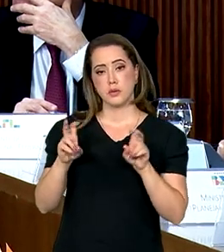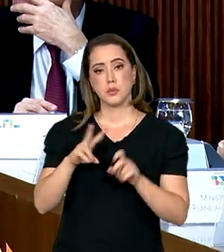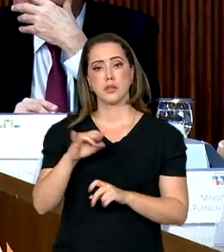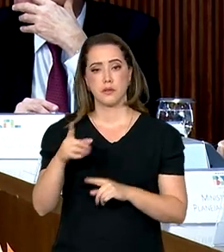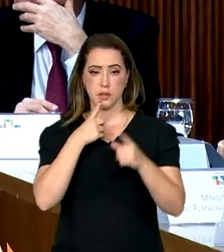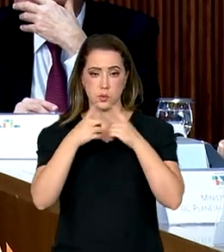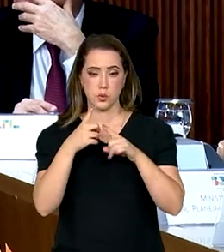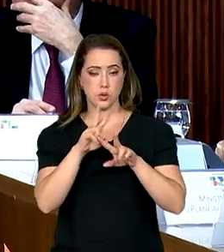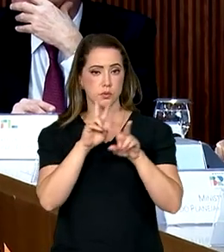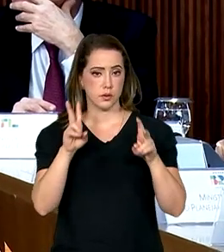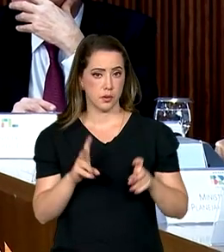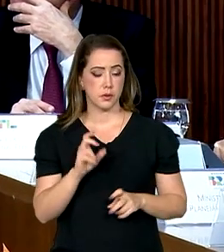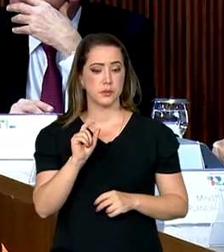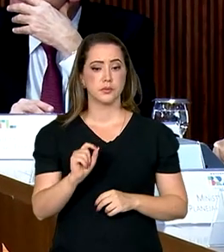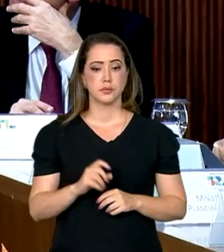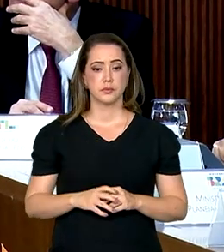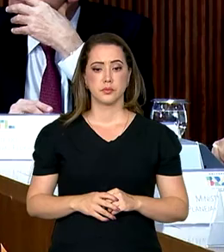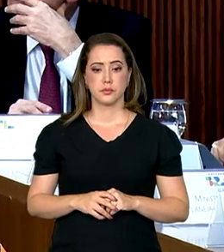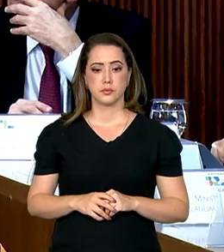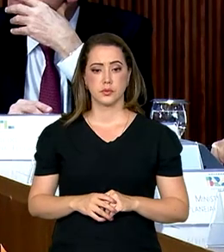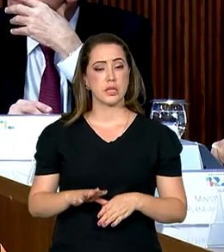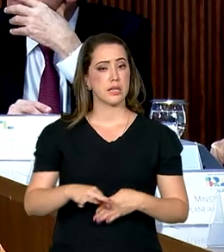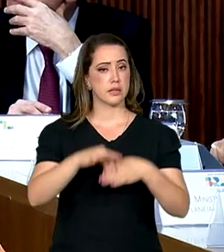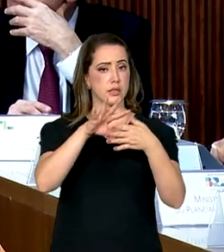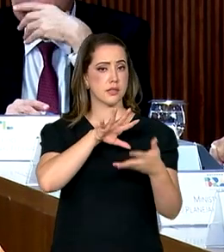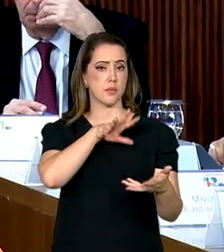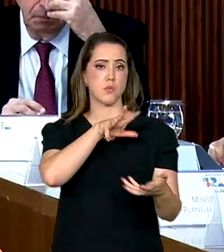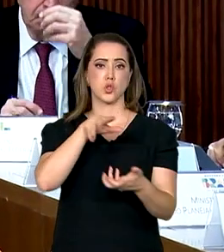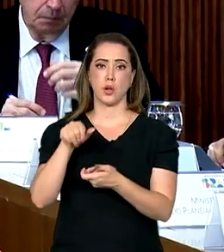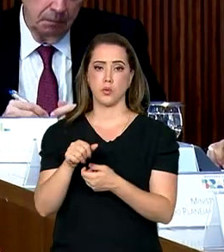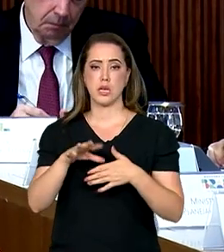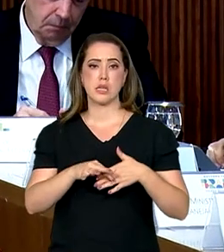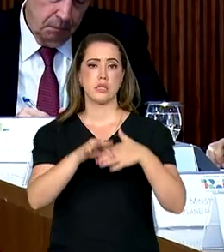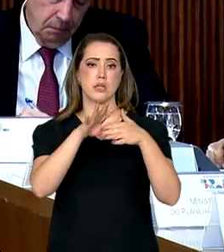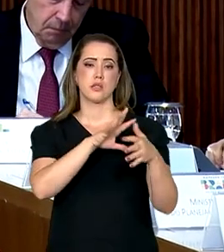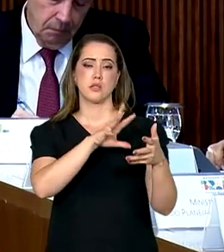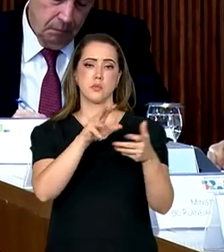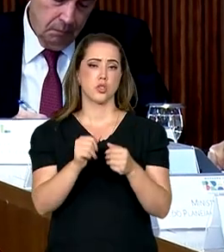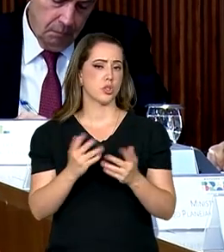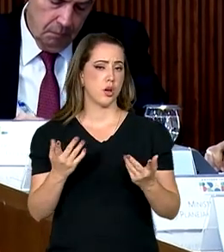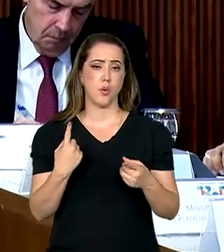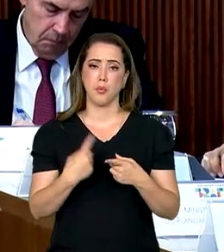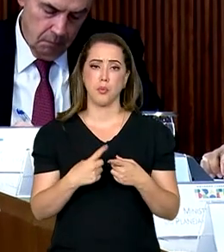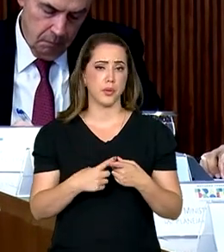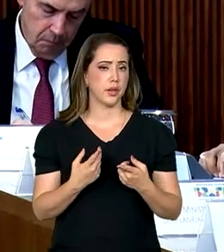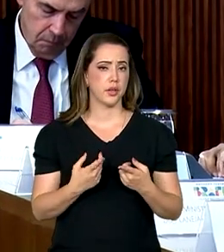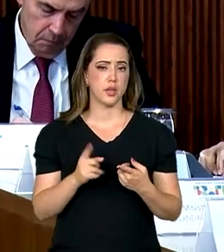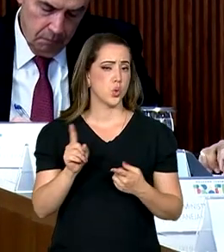da governança mundial. Quer dizer, não é possível